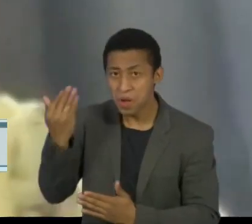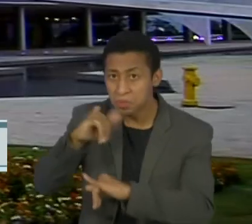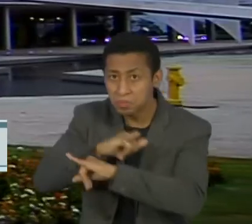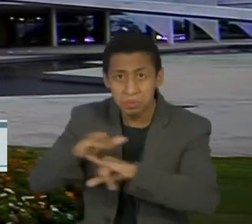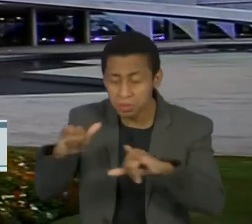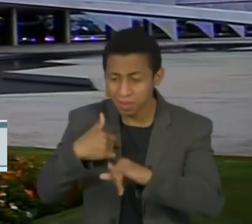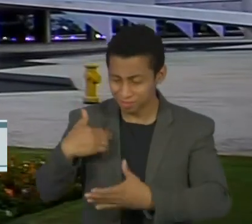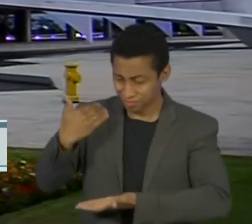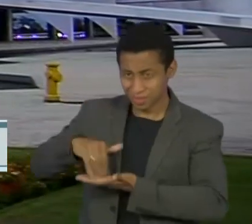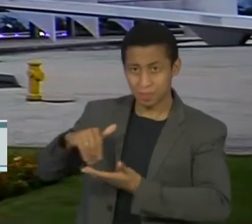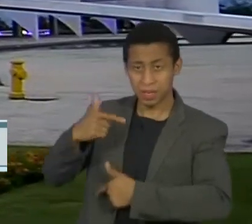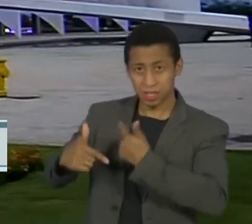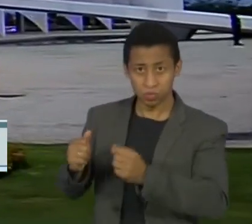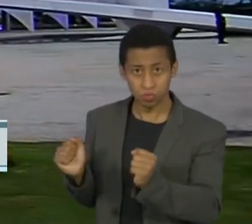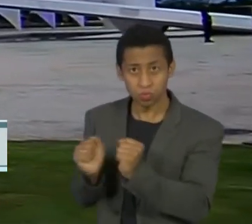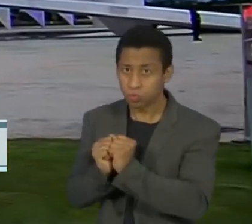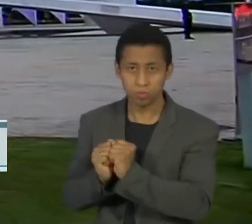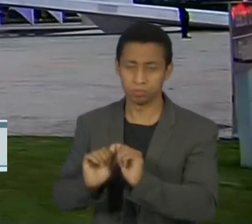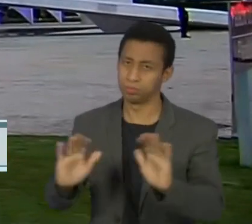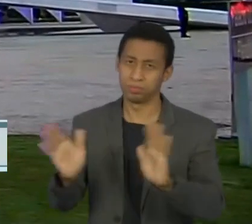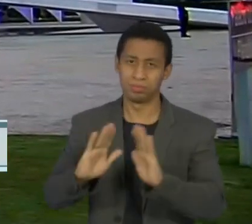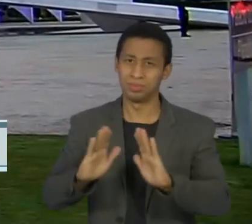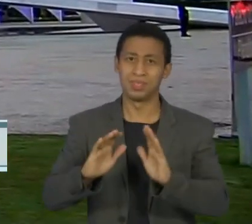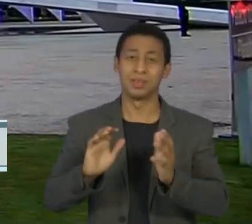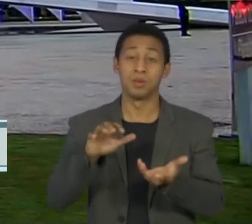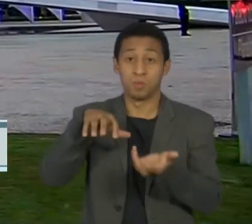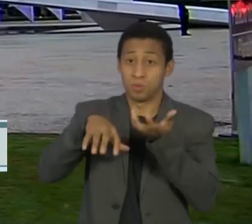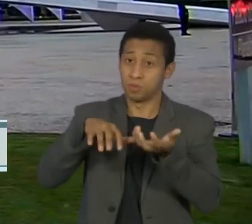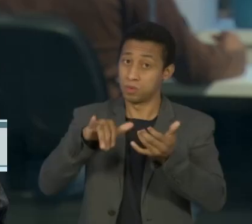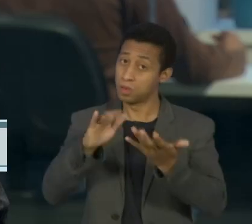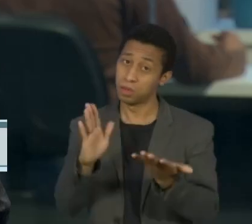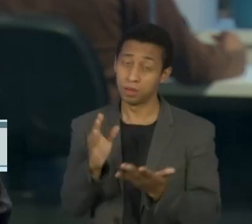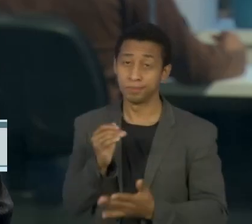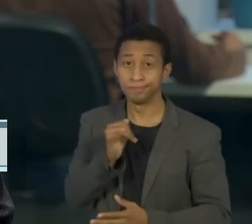gabinete. O Palácio do Planalto ainda não comentou a ação do Facebook.